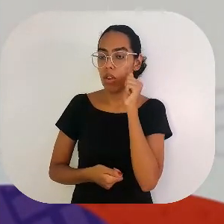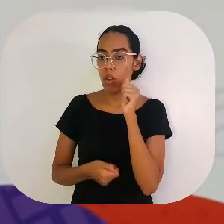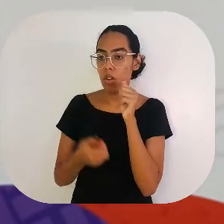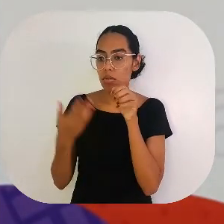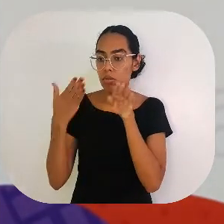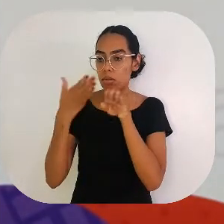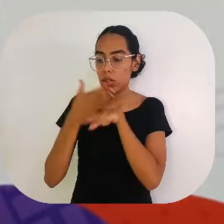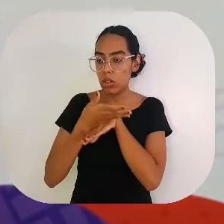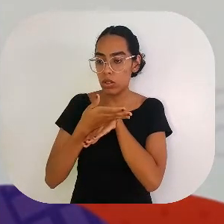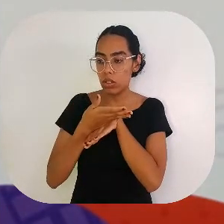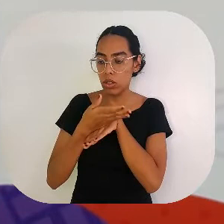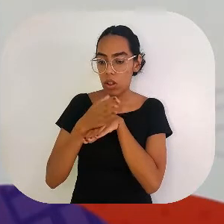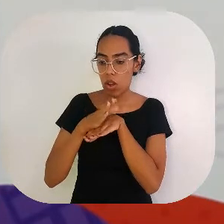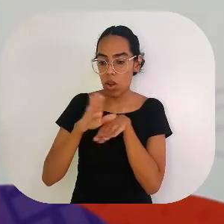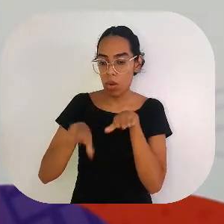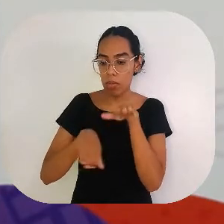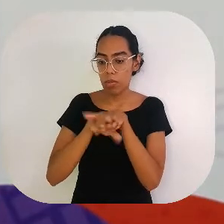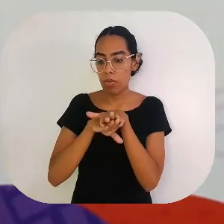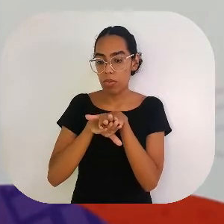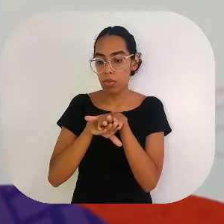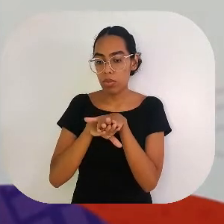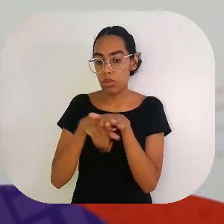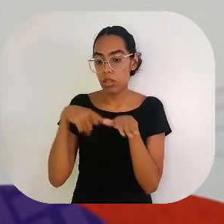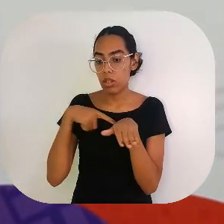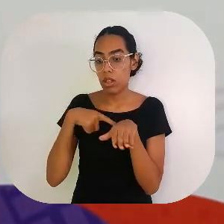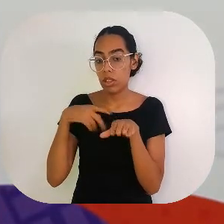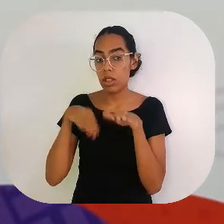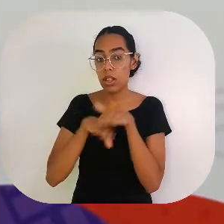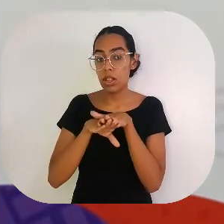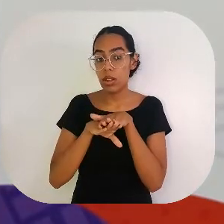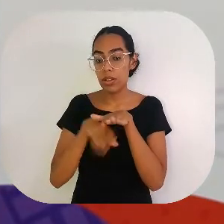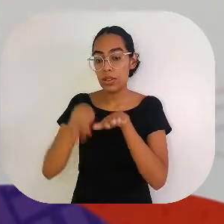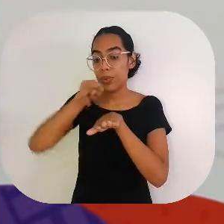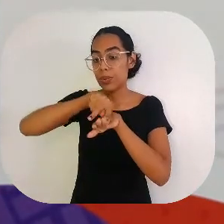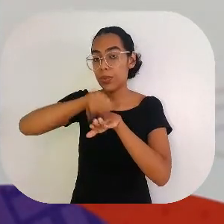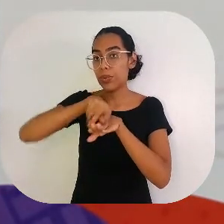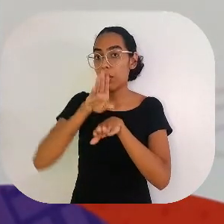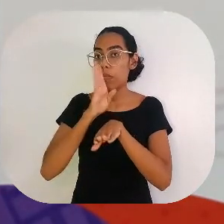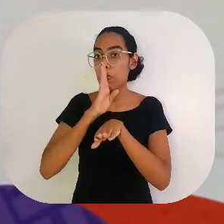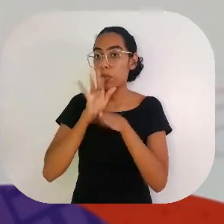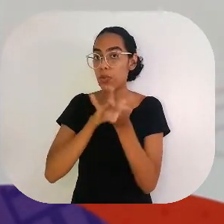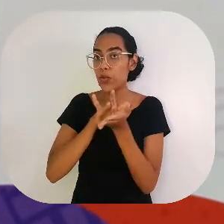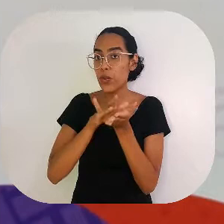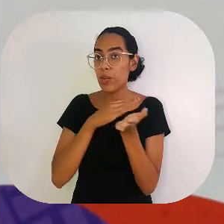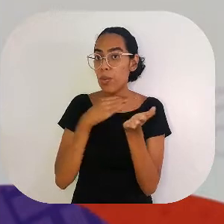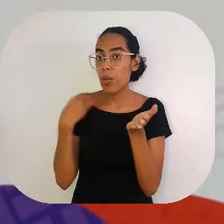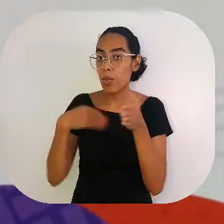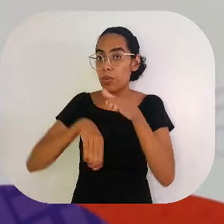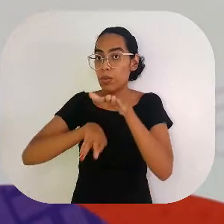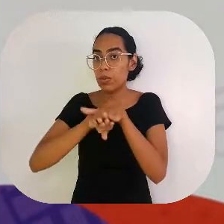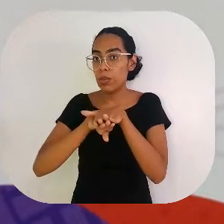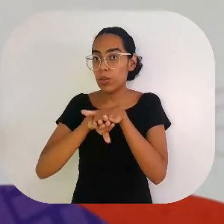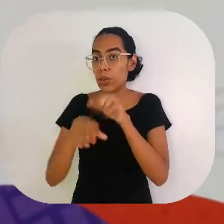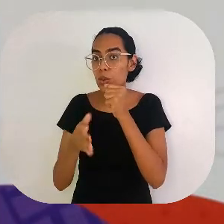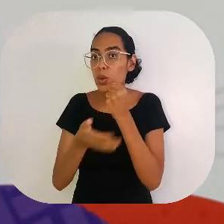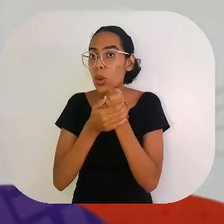alguma coisa. O seu Joaquim ouviu e, psst, entrou embaixo da mesa. Onde o seu Manel